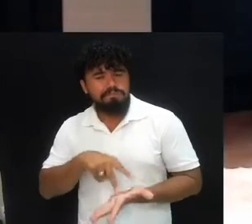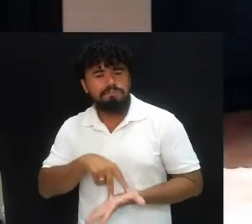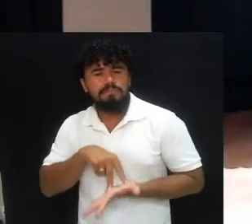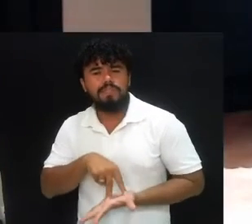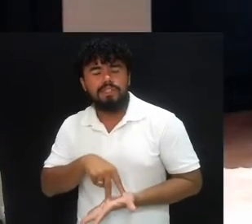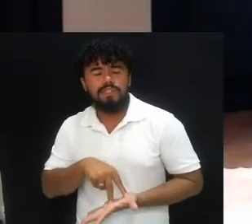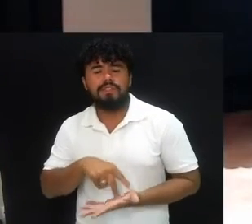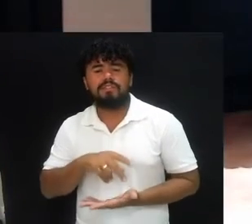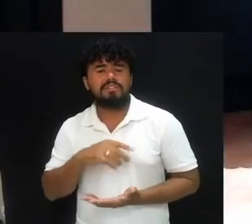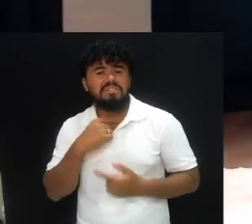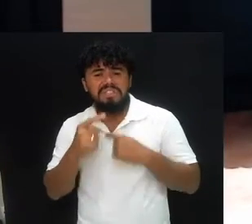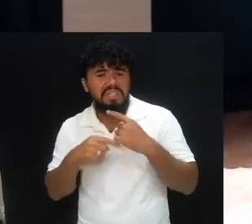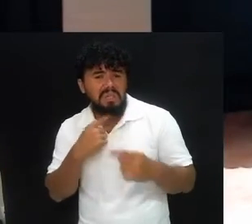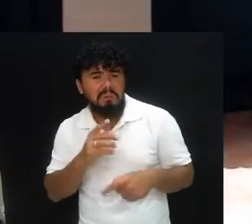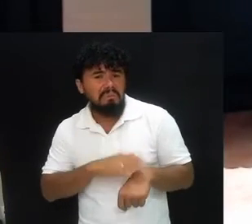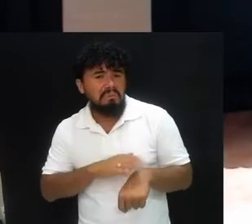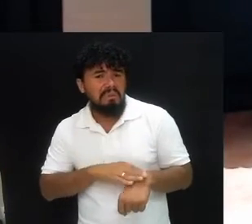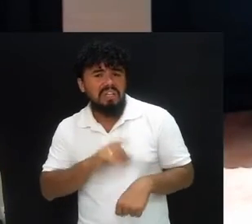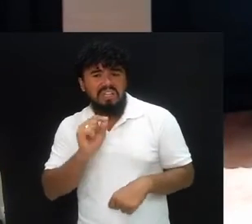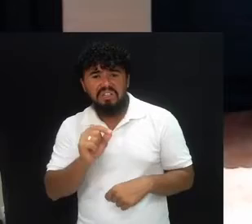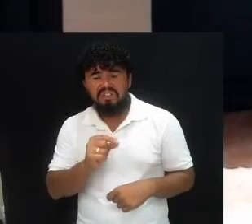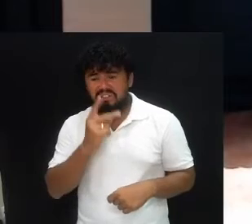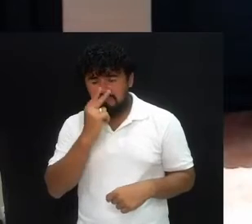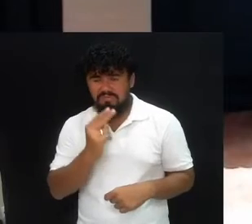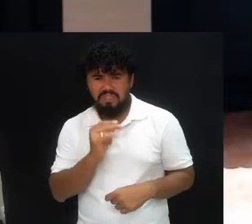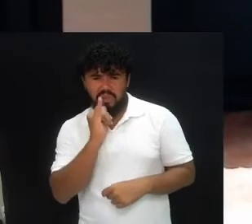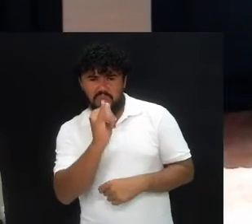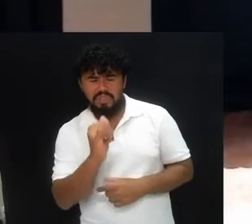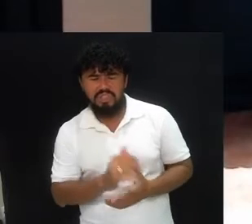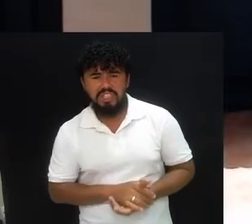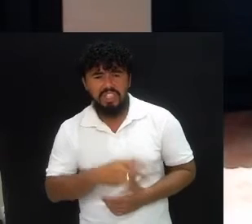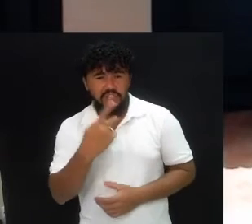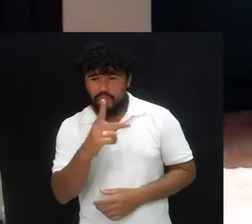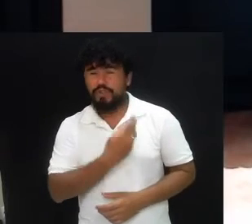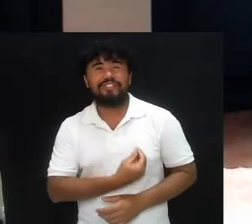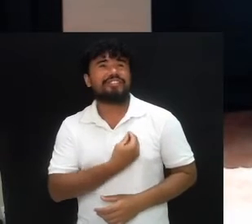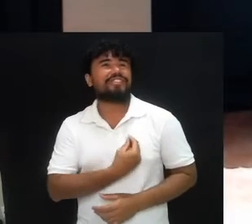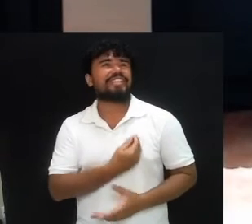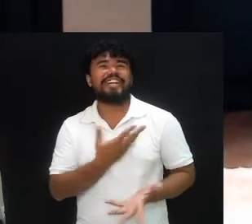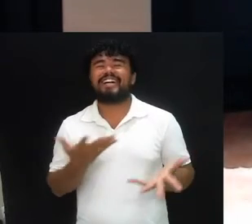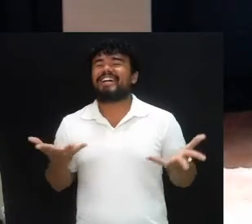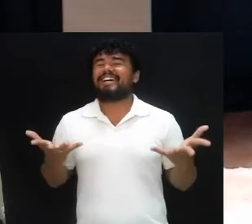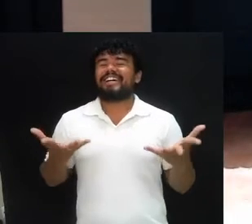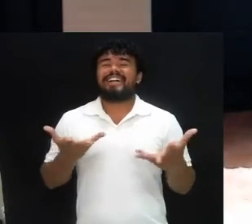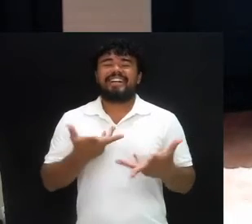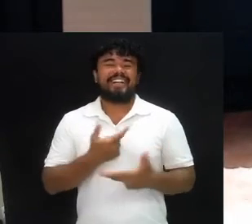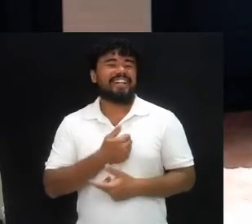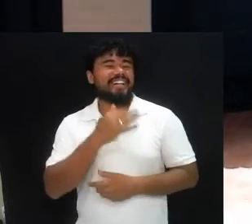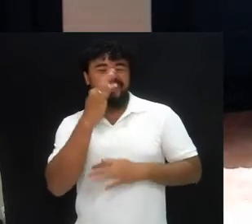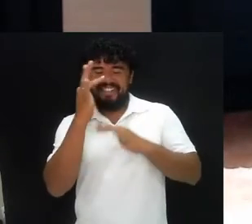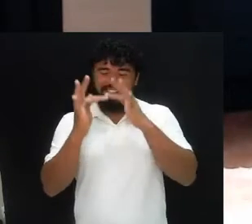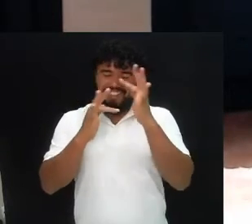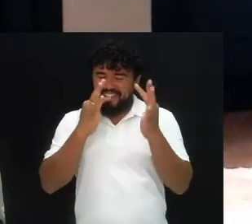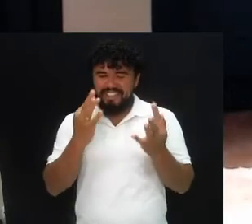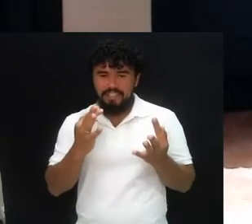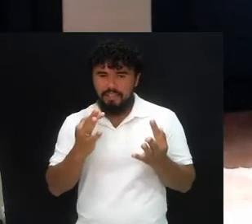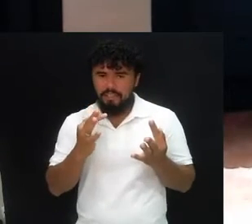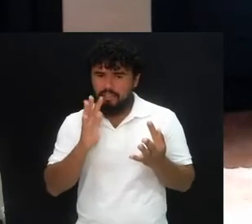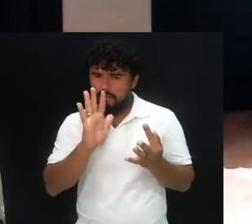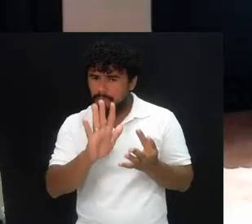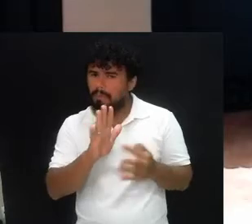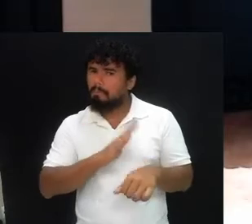em nenhum momento nós estamos dizendo a você que a sua vida serão só flores, porque até diante das rosas tem os espinhos.